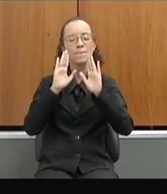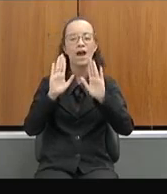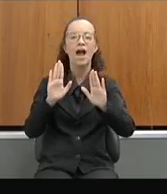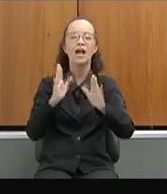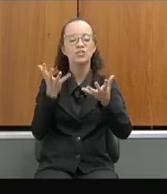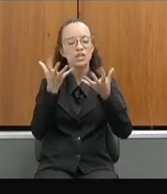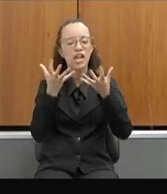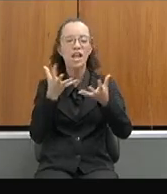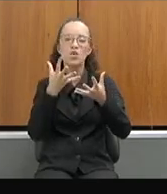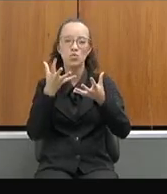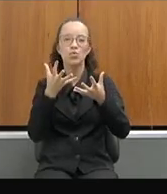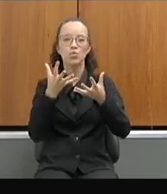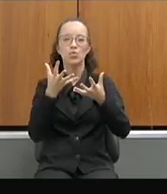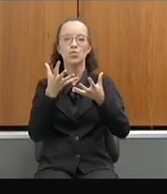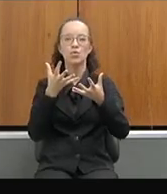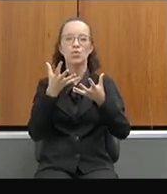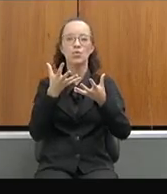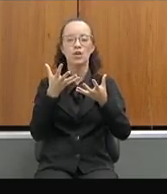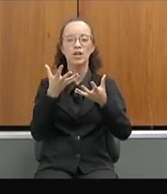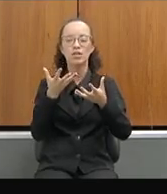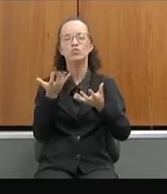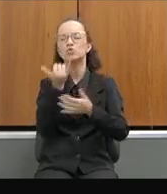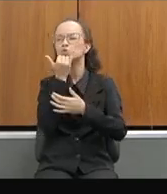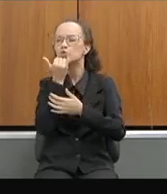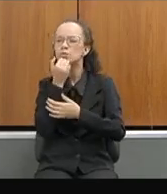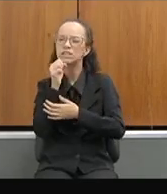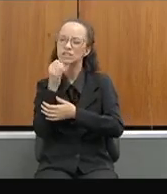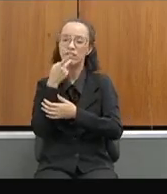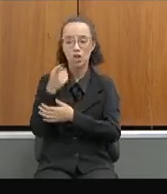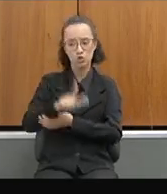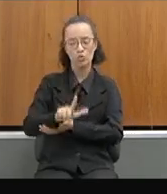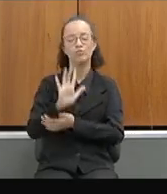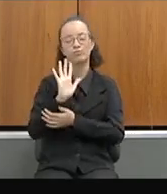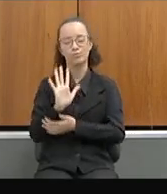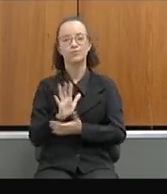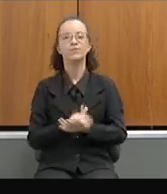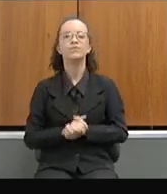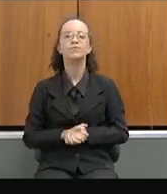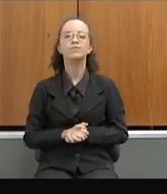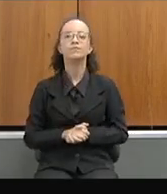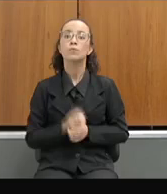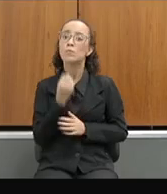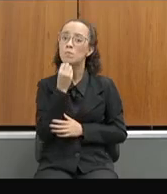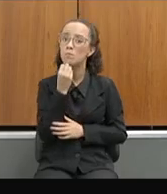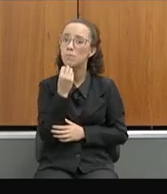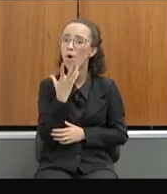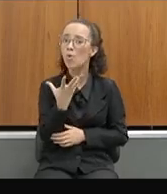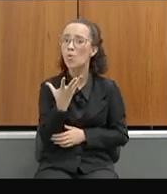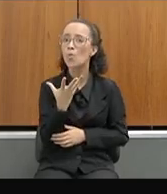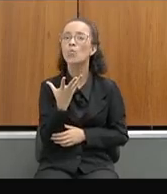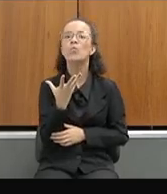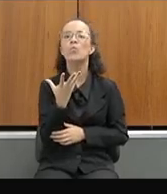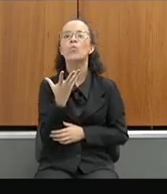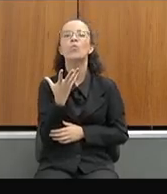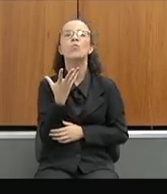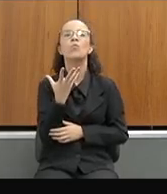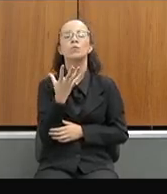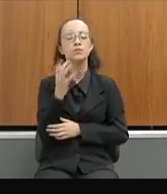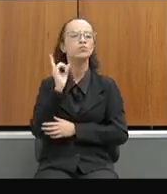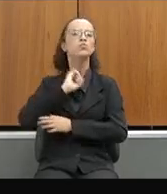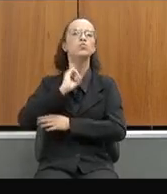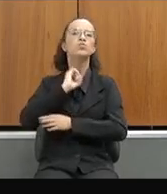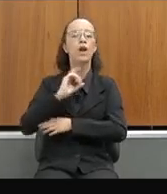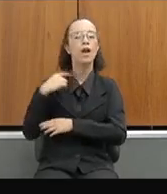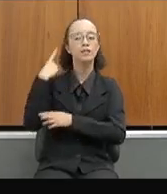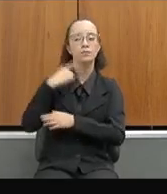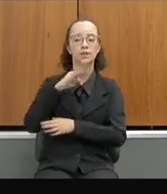questão que já tenha sido tratada, por isso eu já peço desculpa de antemão. Bom, tem a ver com o ensino superior em Minas Gerais, que a